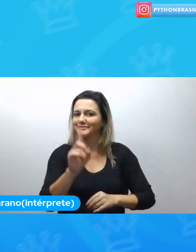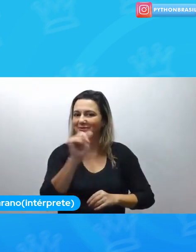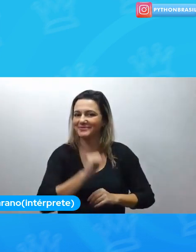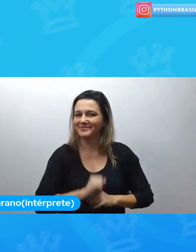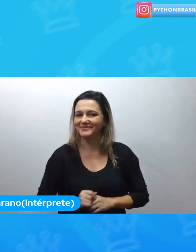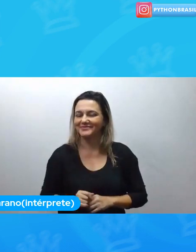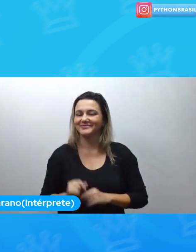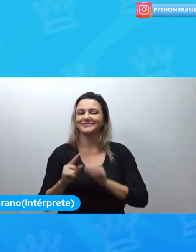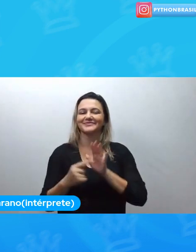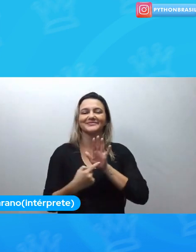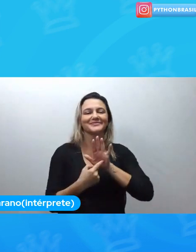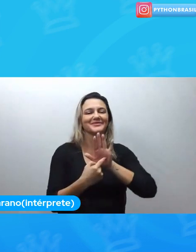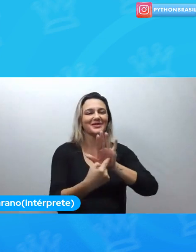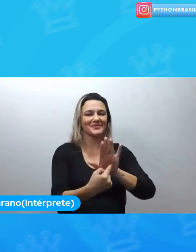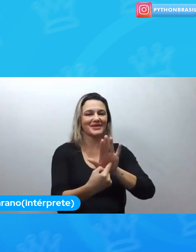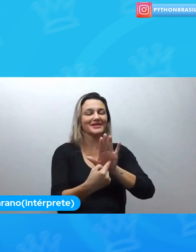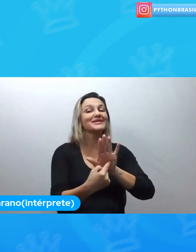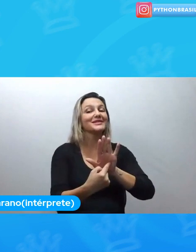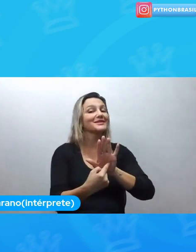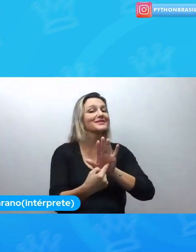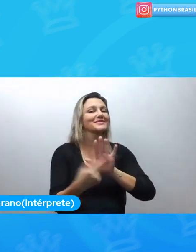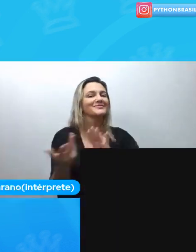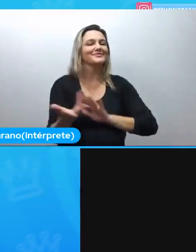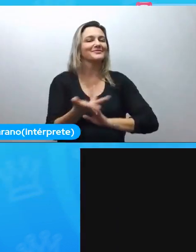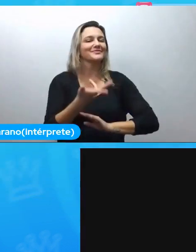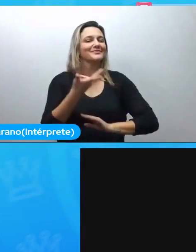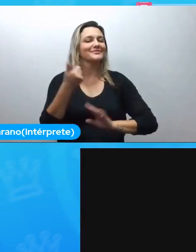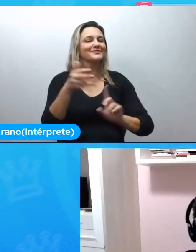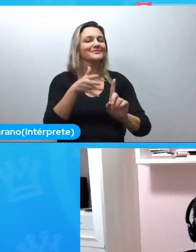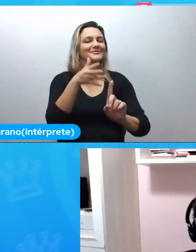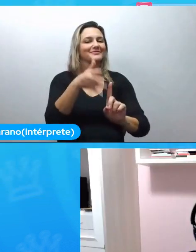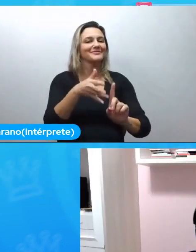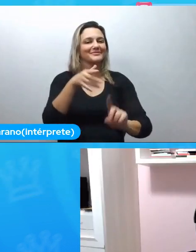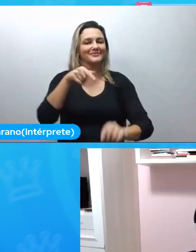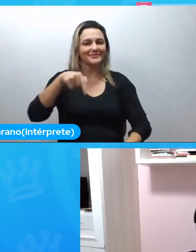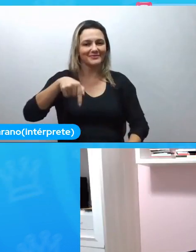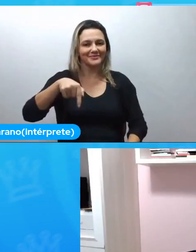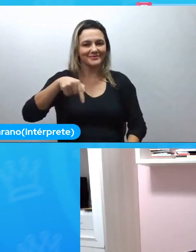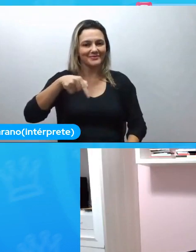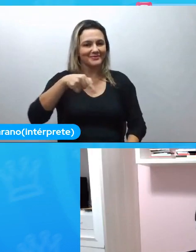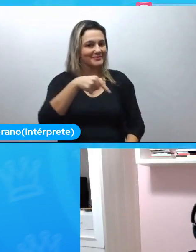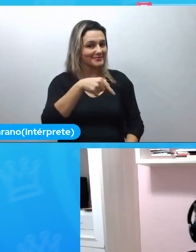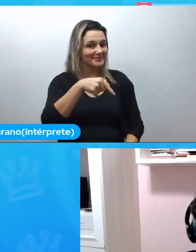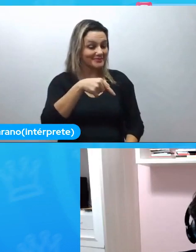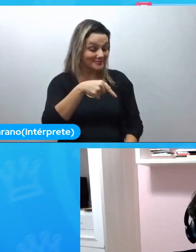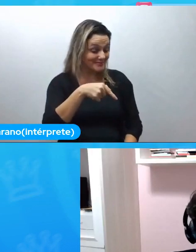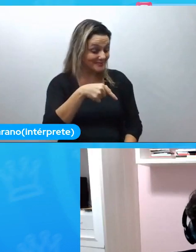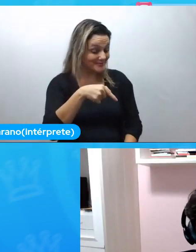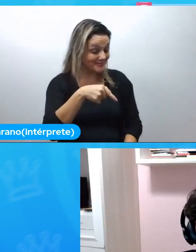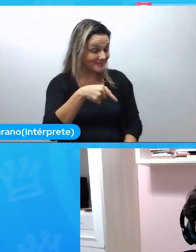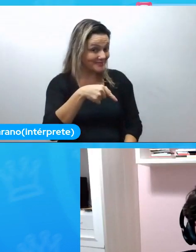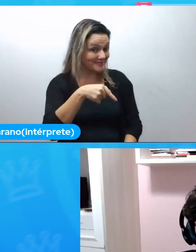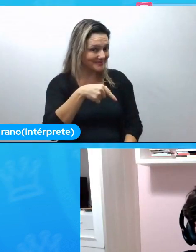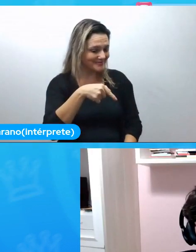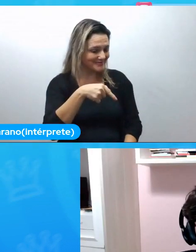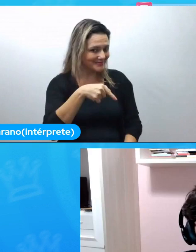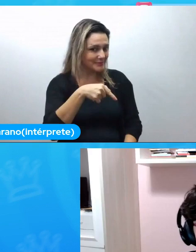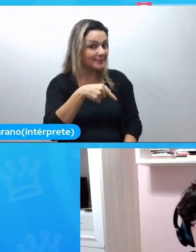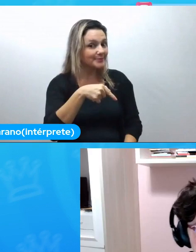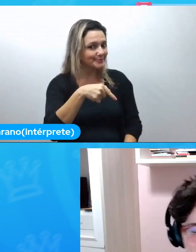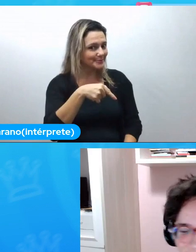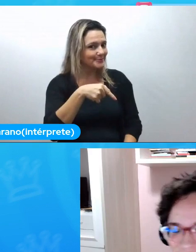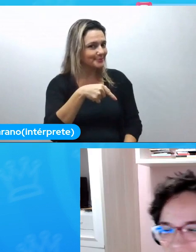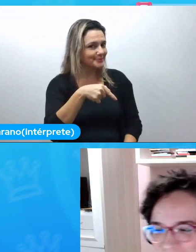vou apresentar a nossa incrível keynote de hoje, Gabi Cavalcante. Chega mais, Gabi! Ei,